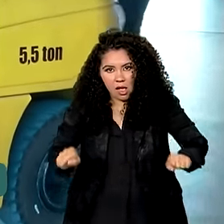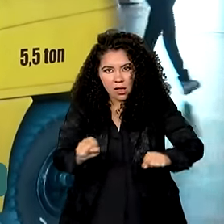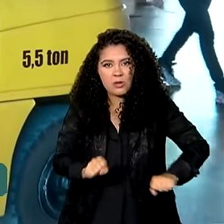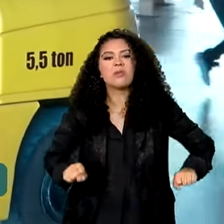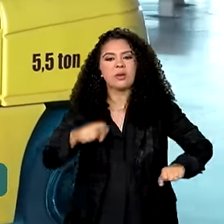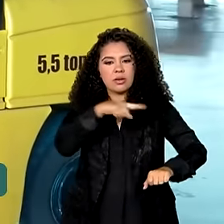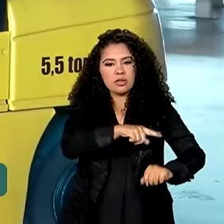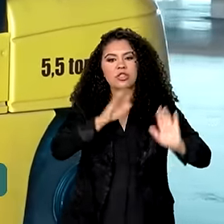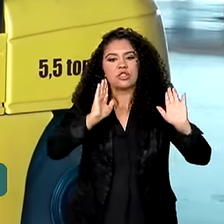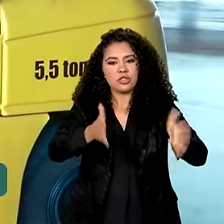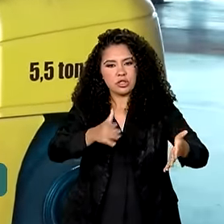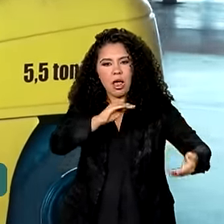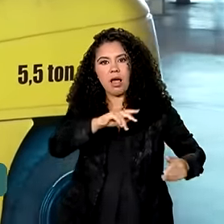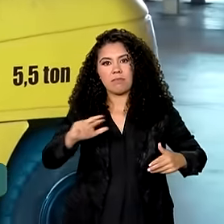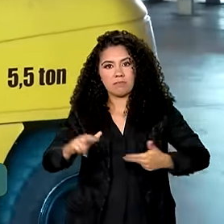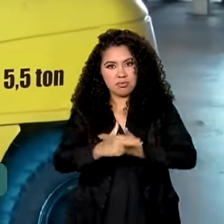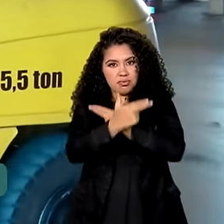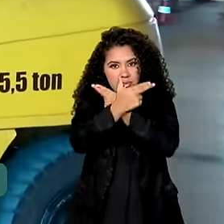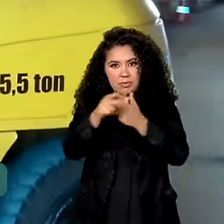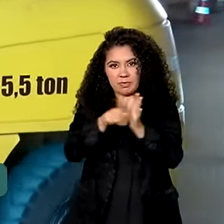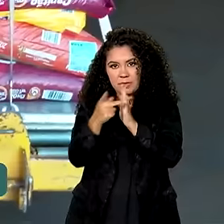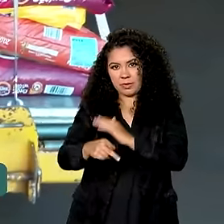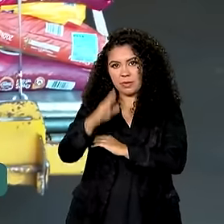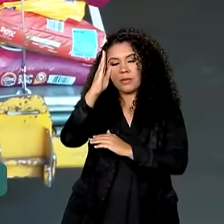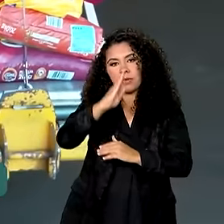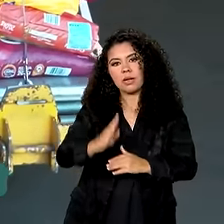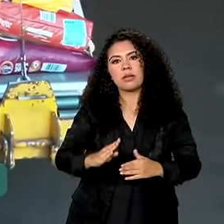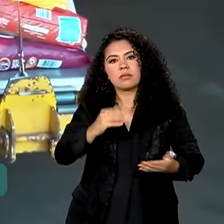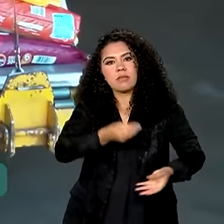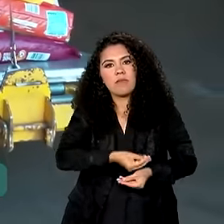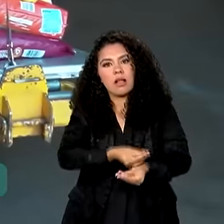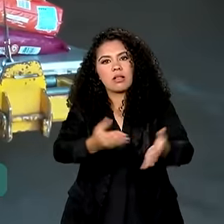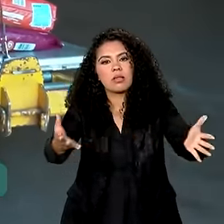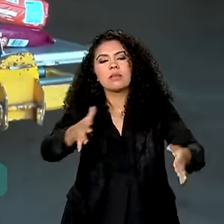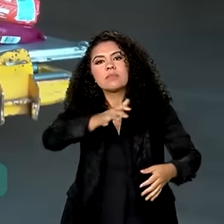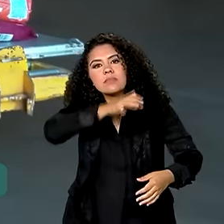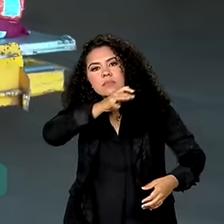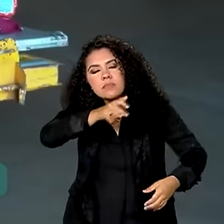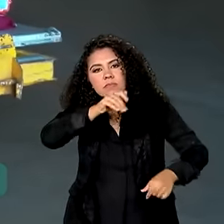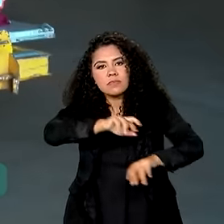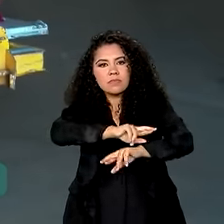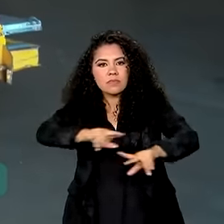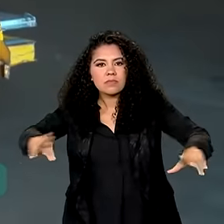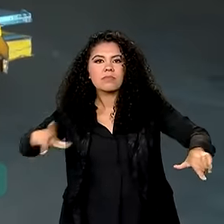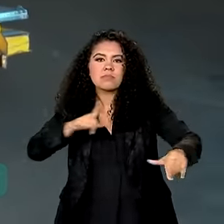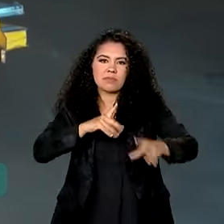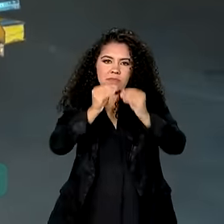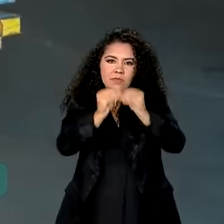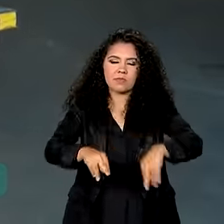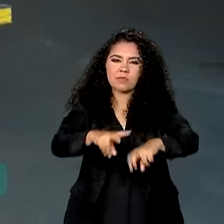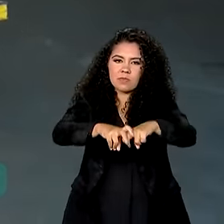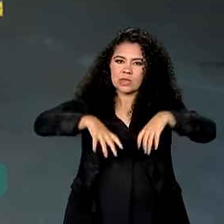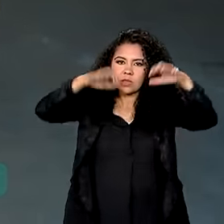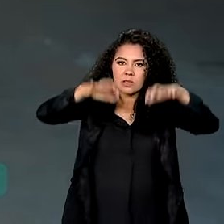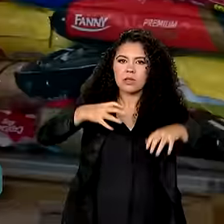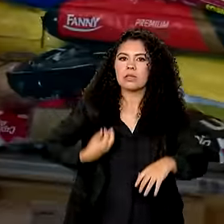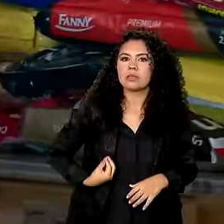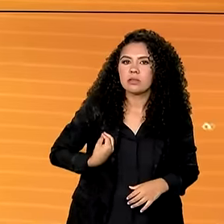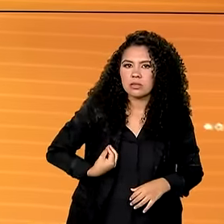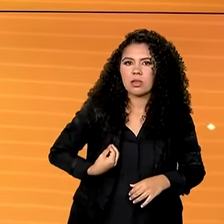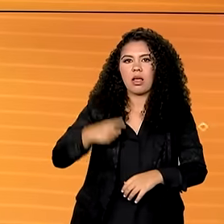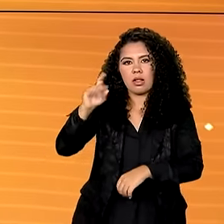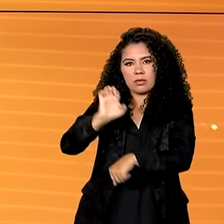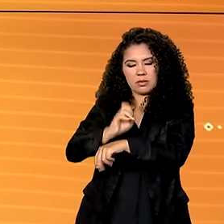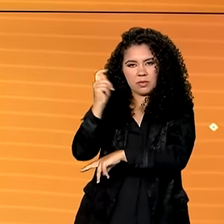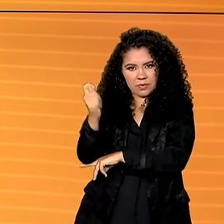foi levada pela Força Aérea Brasileira e será destinada aos animais atingidos pelas enchentes que estão em abrigos no Rio Grande do Sul.